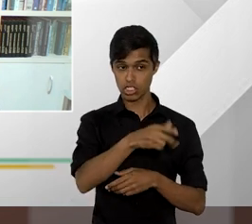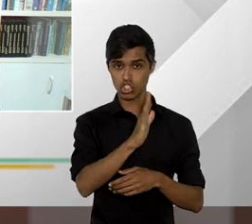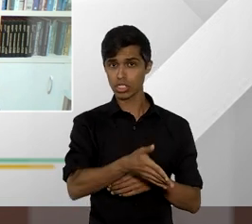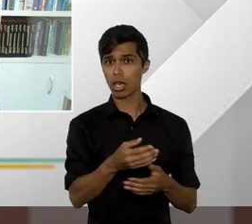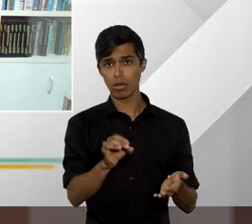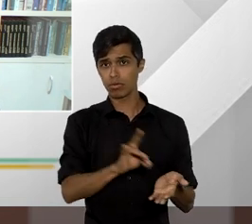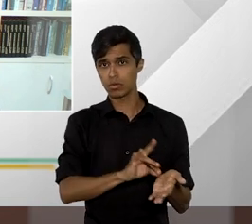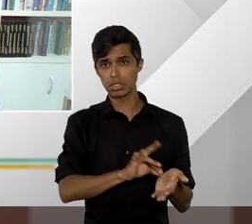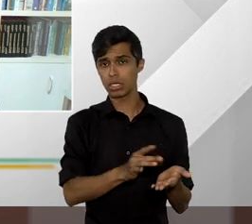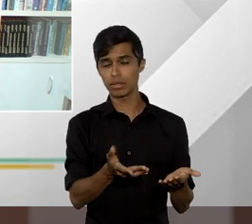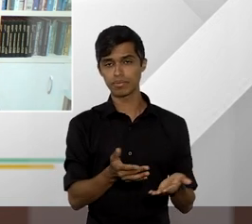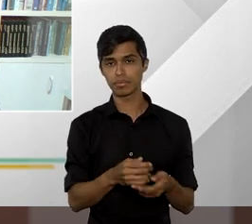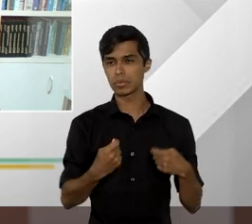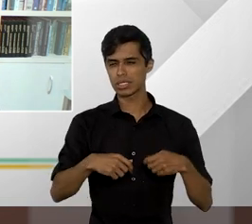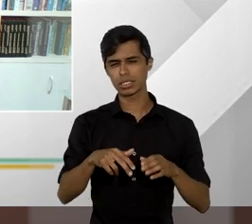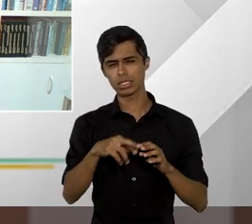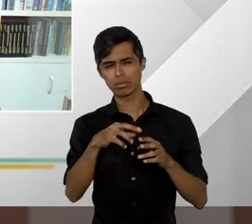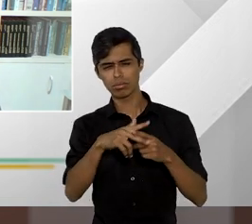regulamentada